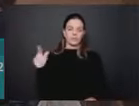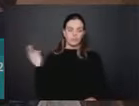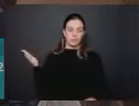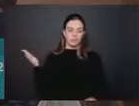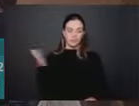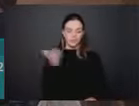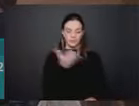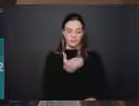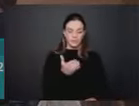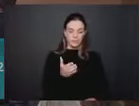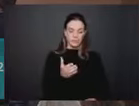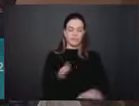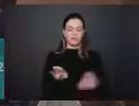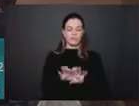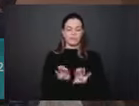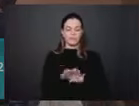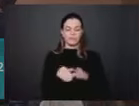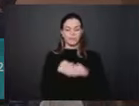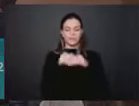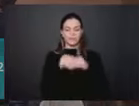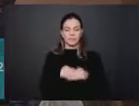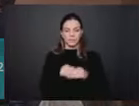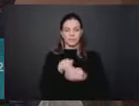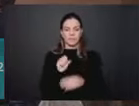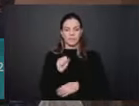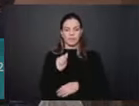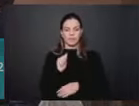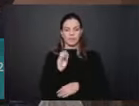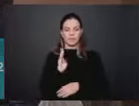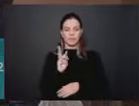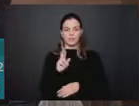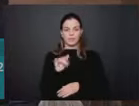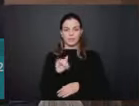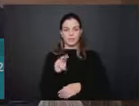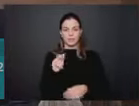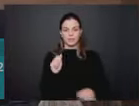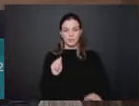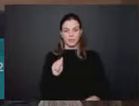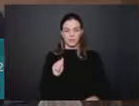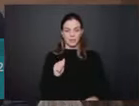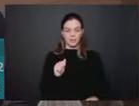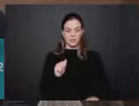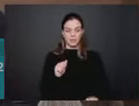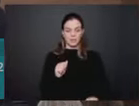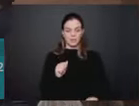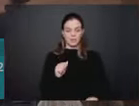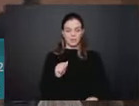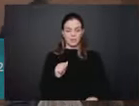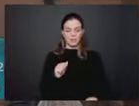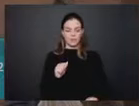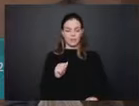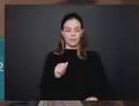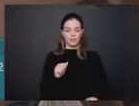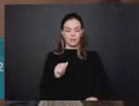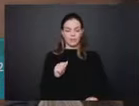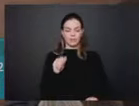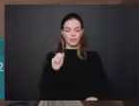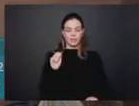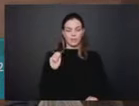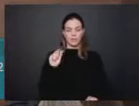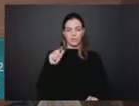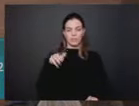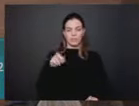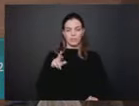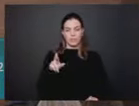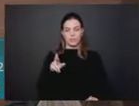cumprimentamos a Sabrina Mota, diretora do Espaço a Mais, o Almir Parigô de Souza, diretor do Espaço a